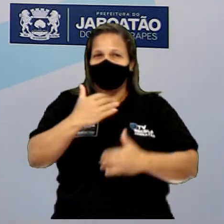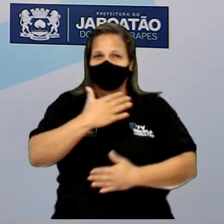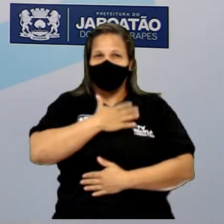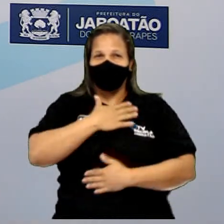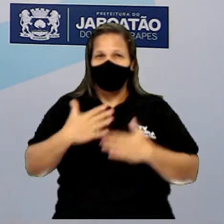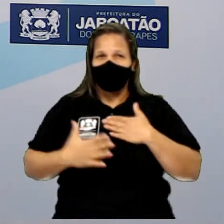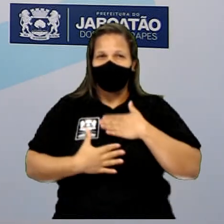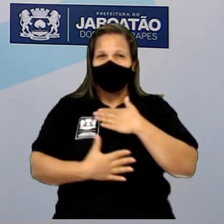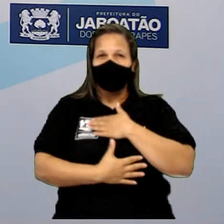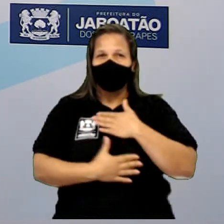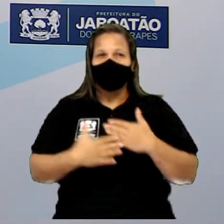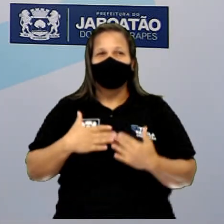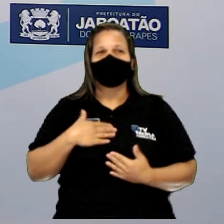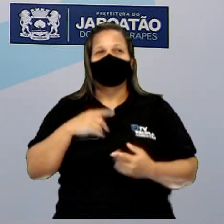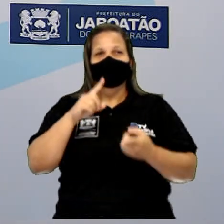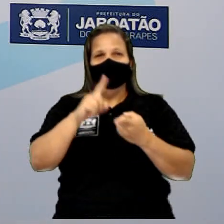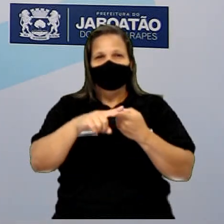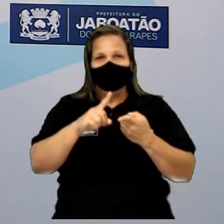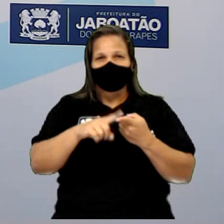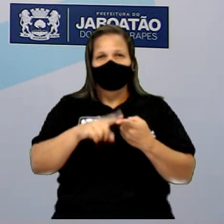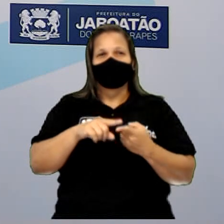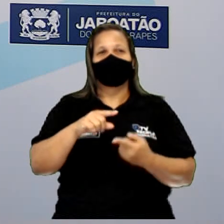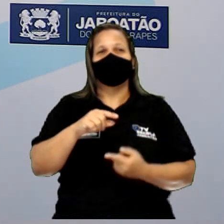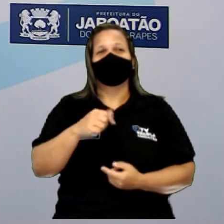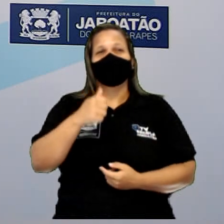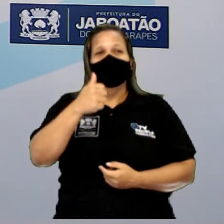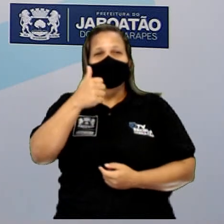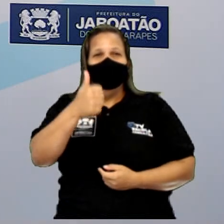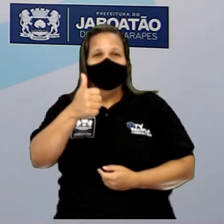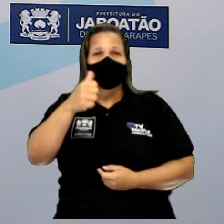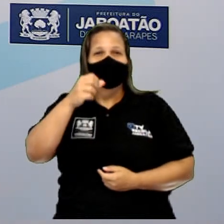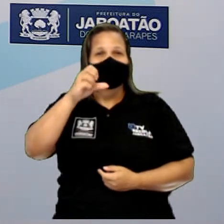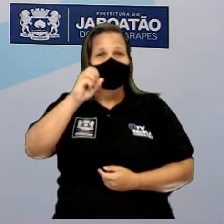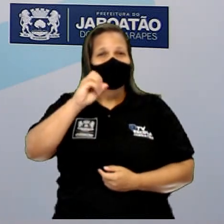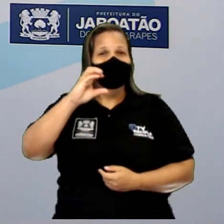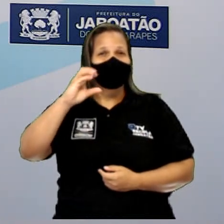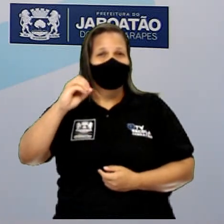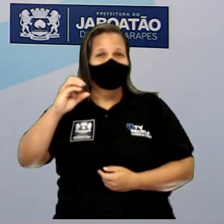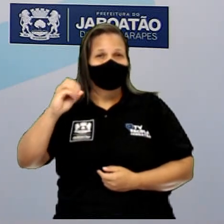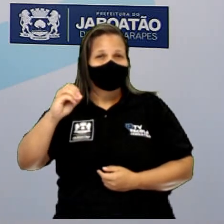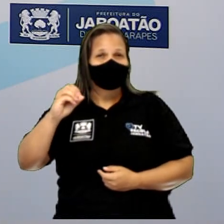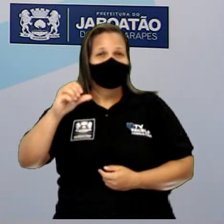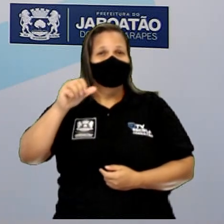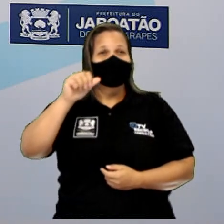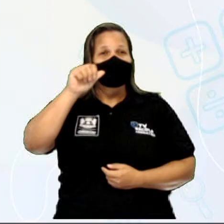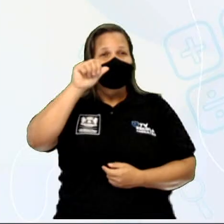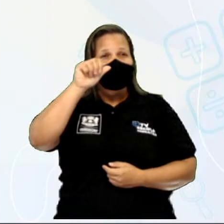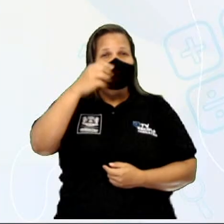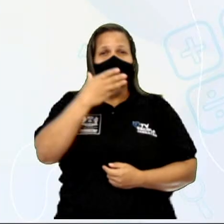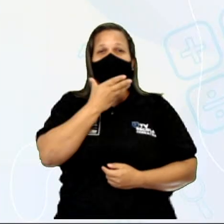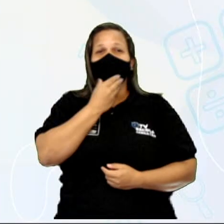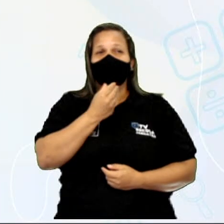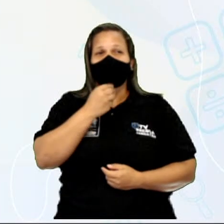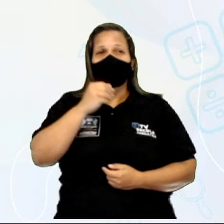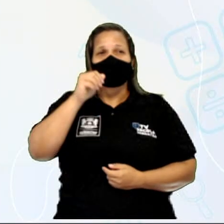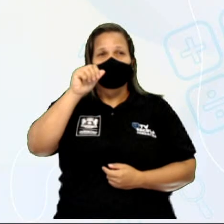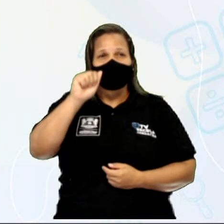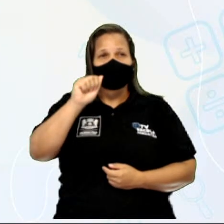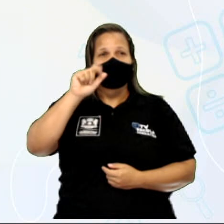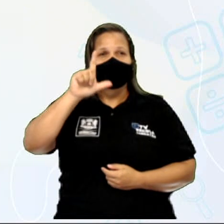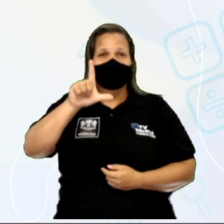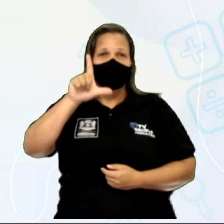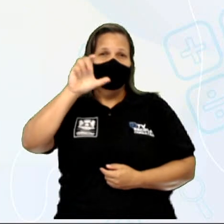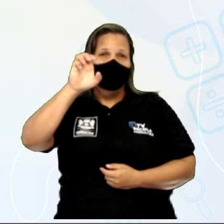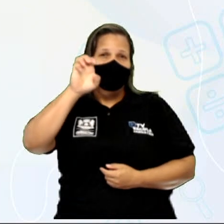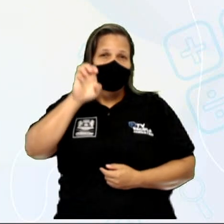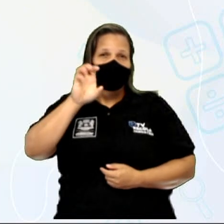lá o Alessandro Volta, em 1800, já chegando ali no século XIX, e cria a primeira pilha